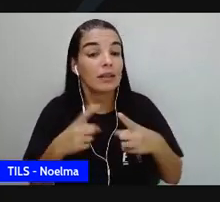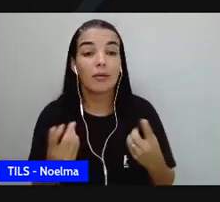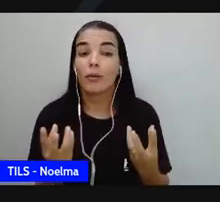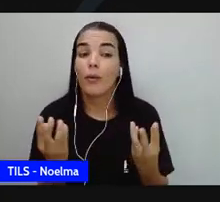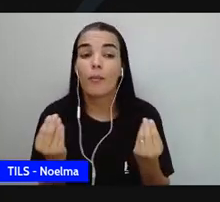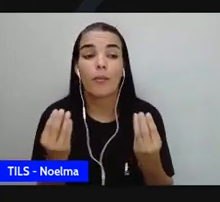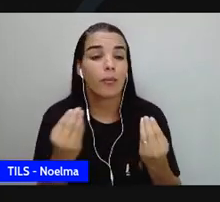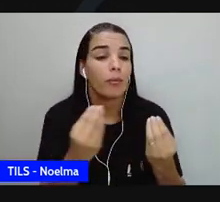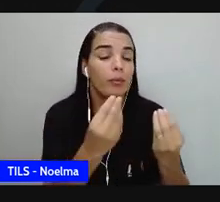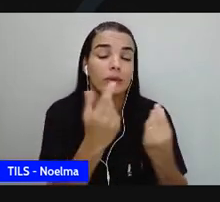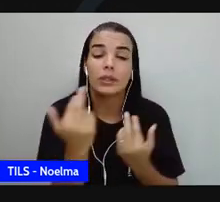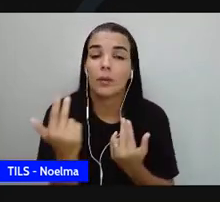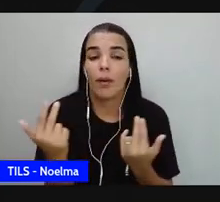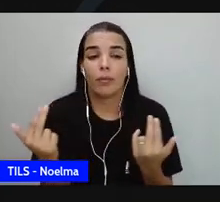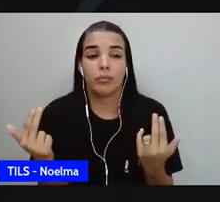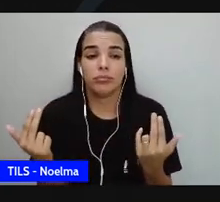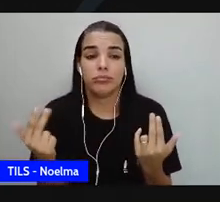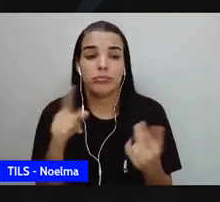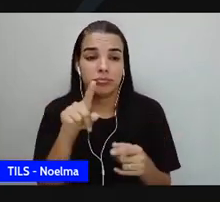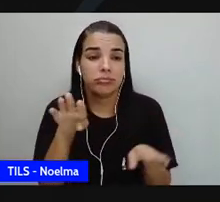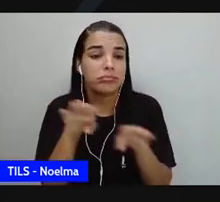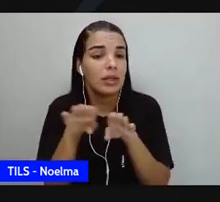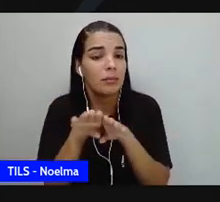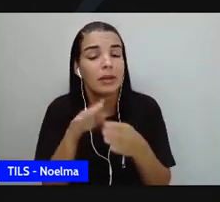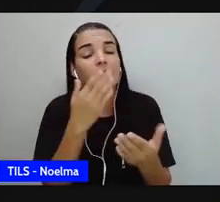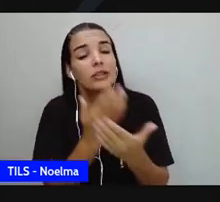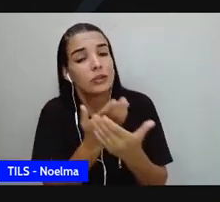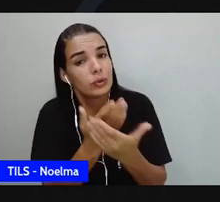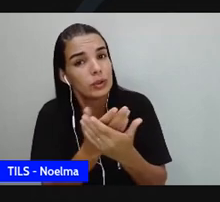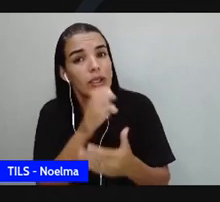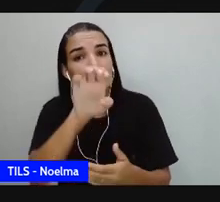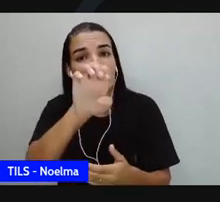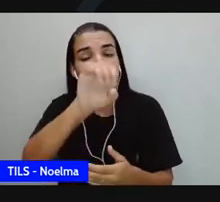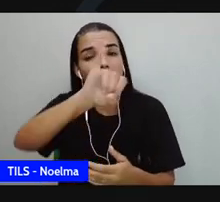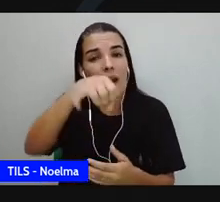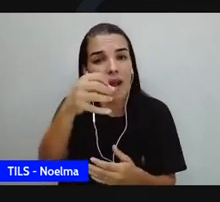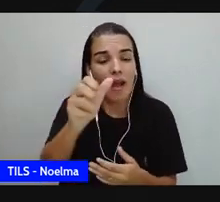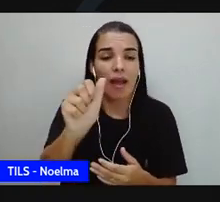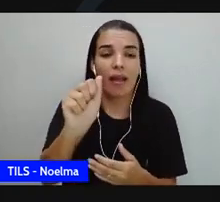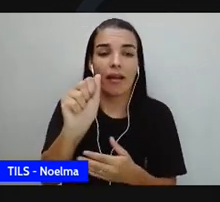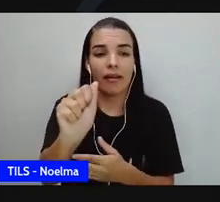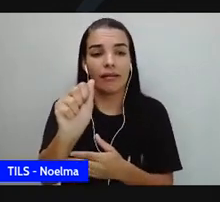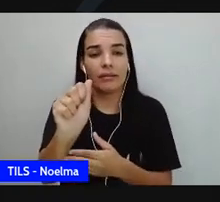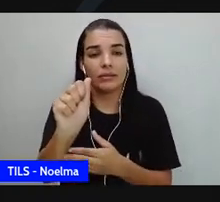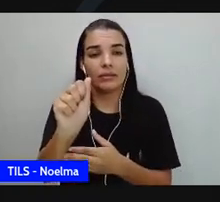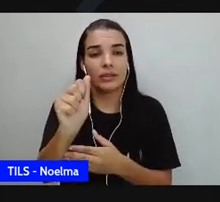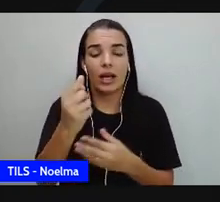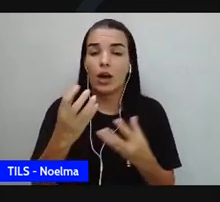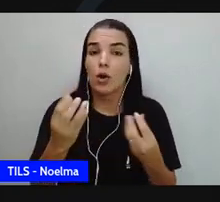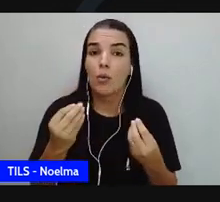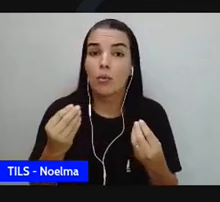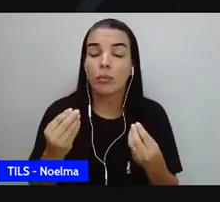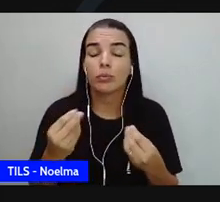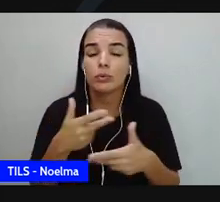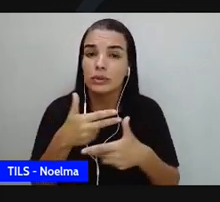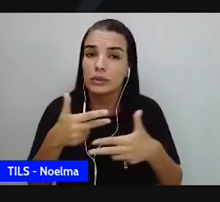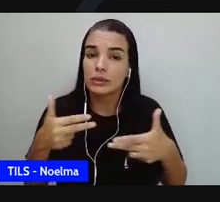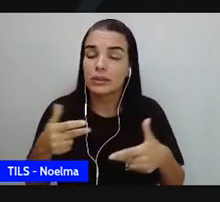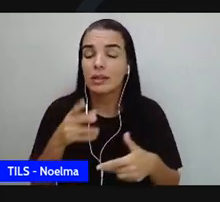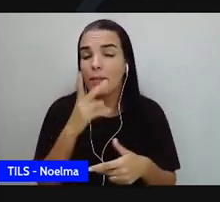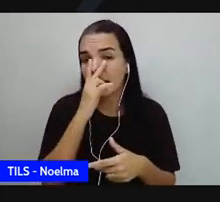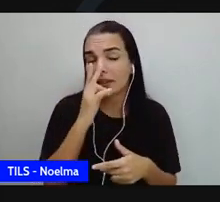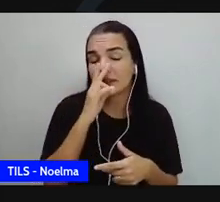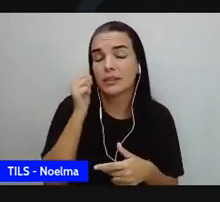de vocês, que são estudantes da EJA, como muitas das nossas mães, das nossas tias,